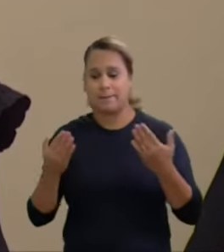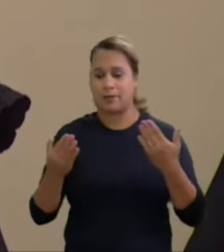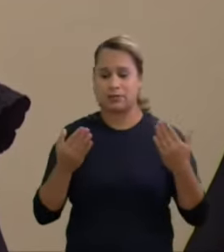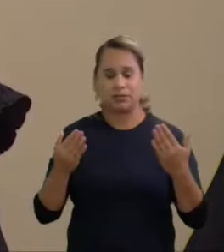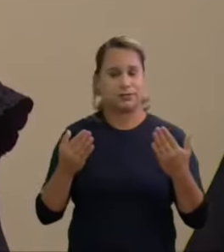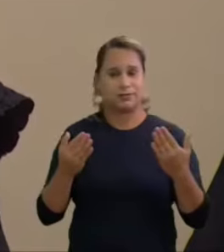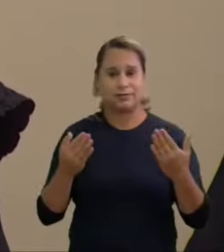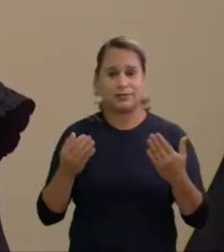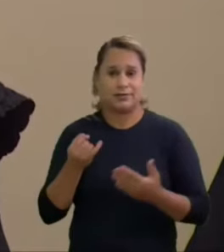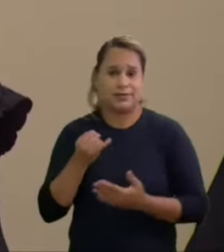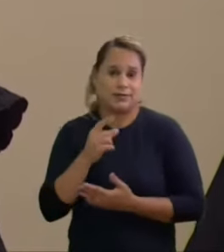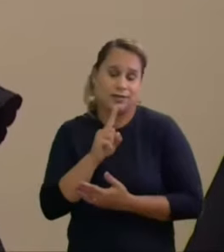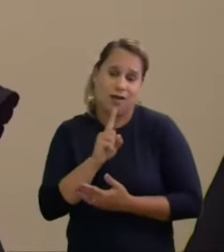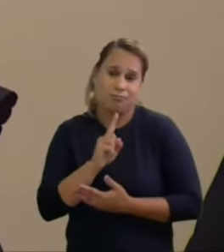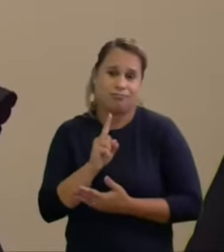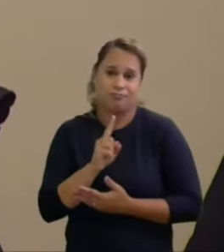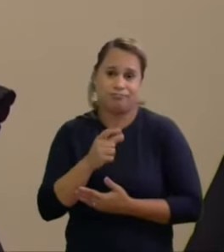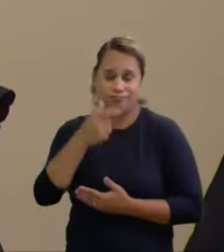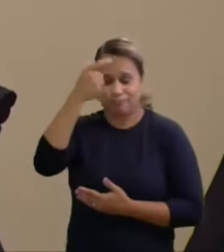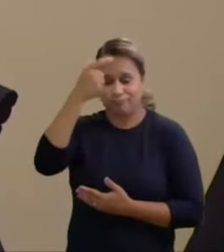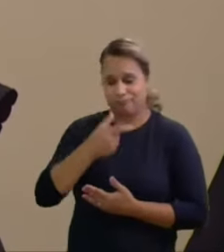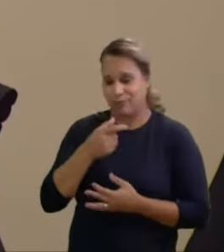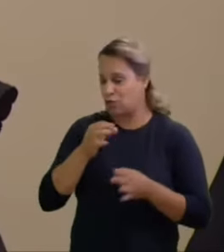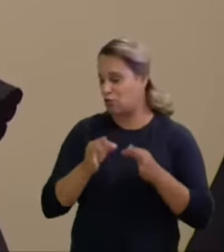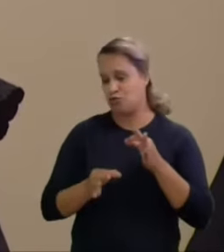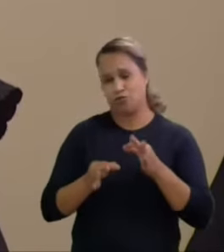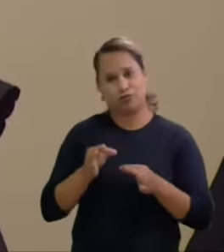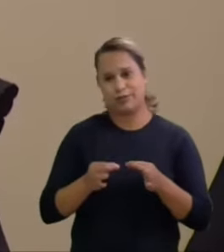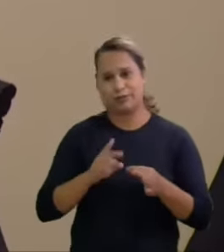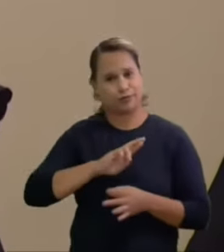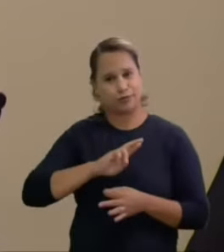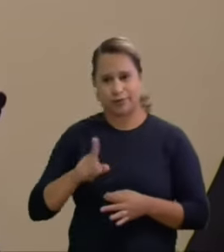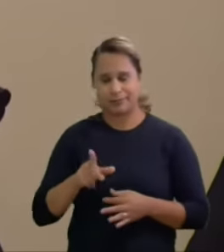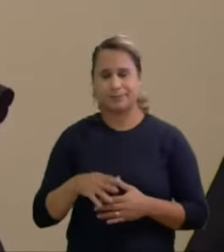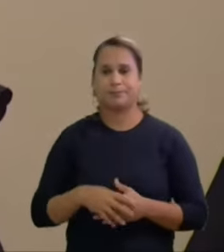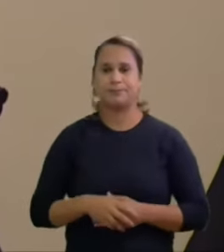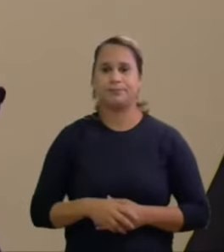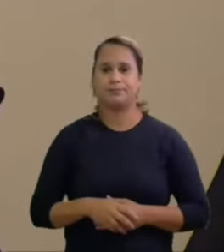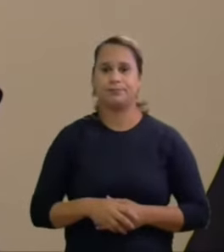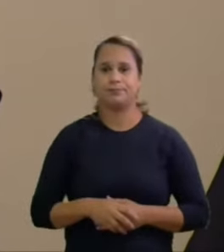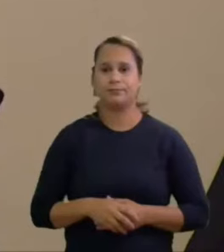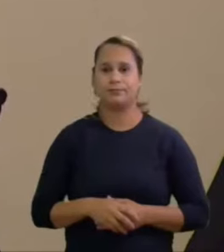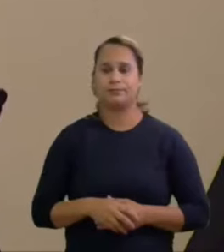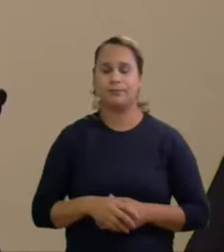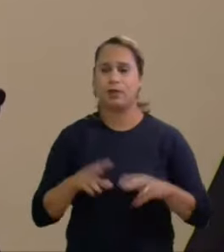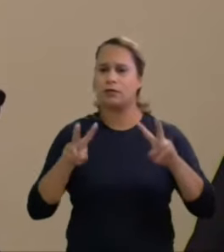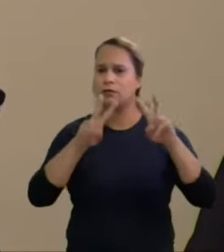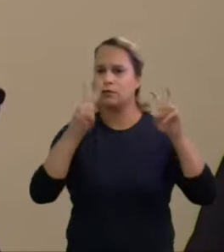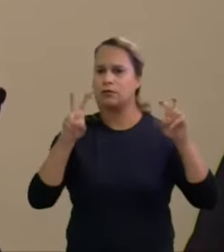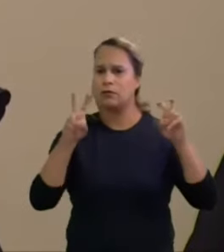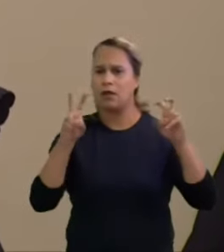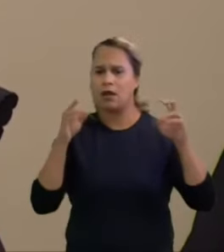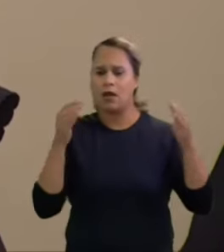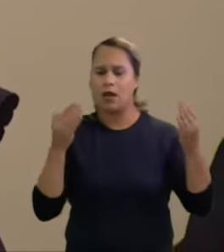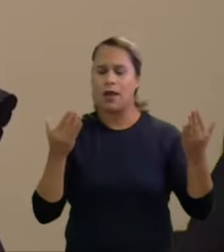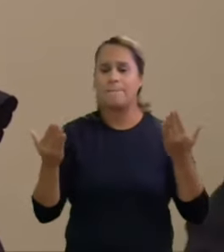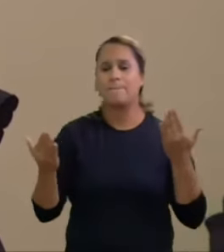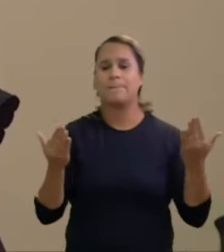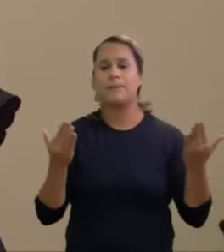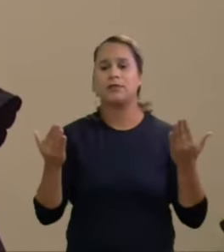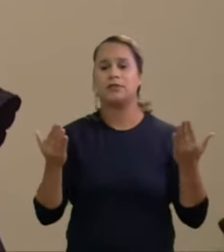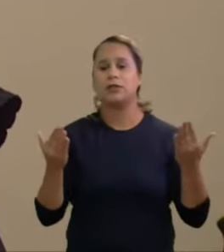será juiz e aqui eu faço a ressalva que a questão da imparcialidade não tem nada nenhuma conexão nenhuma